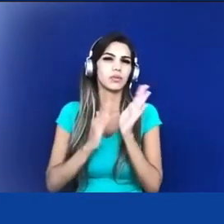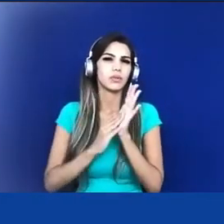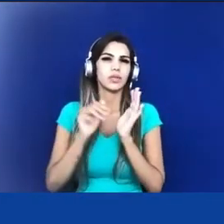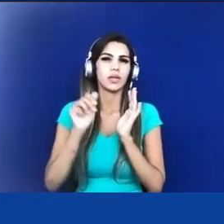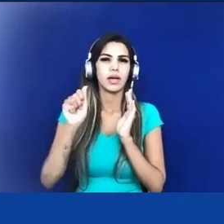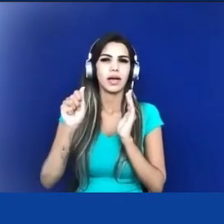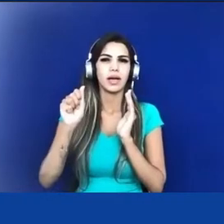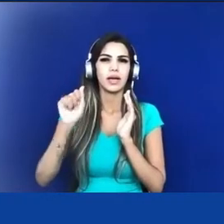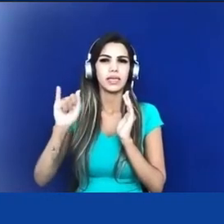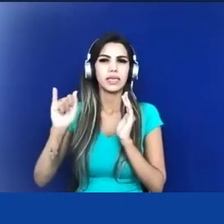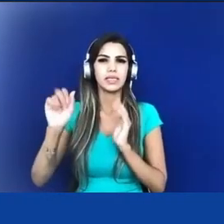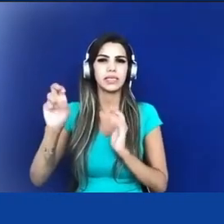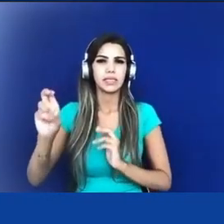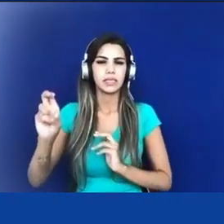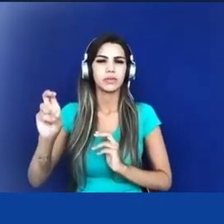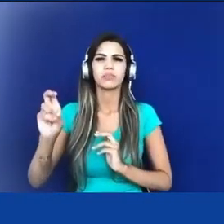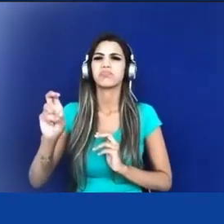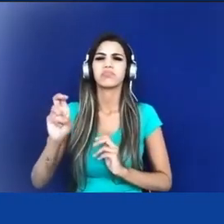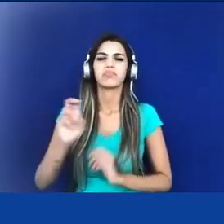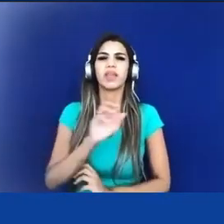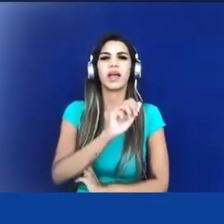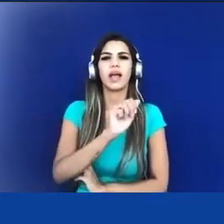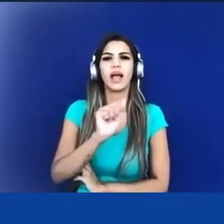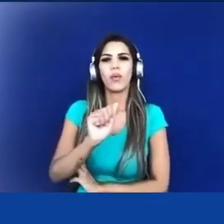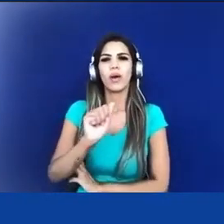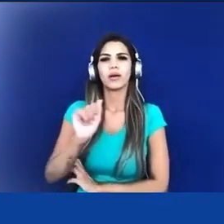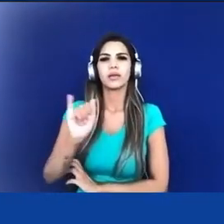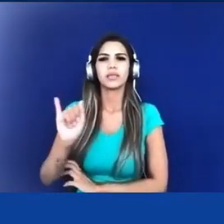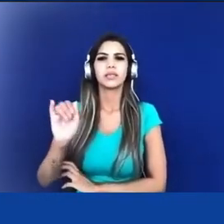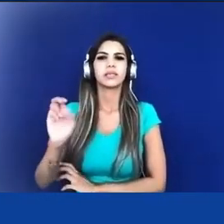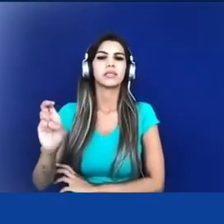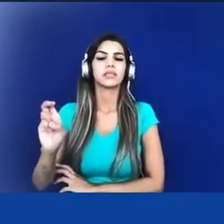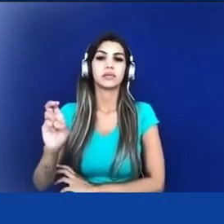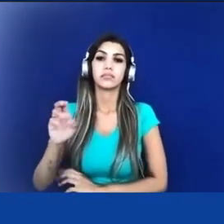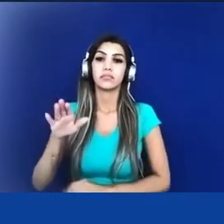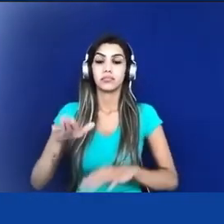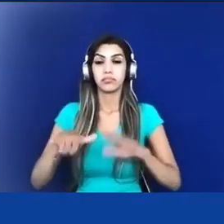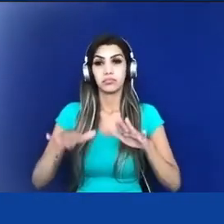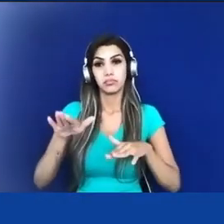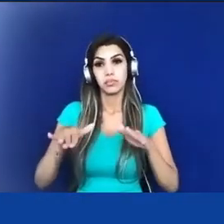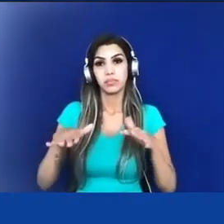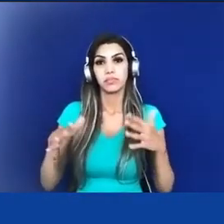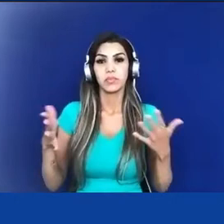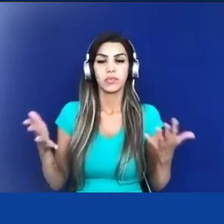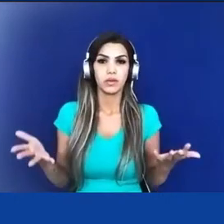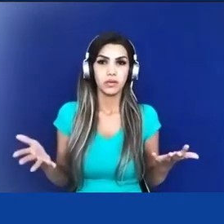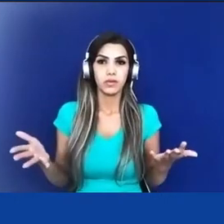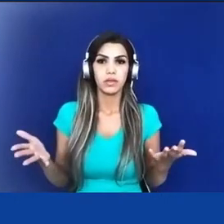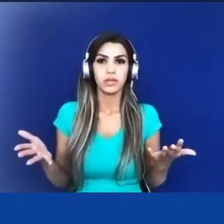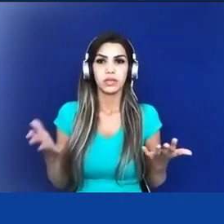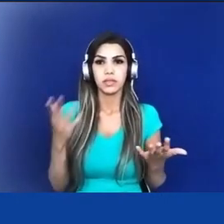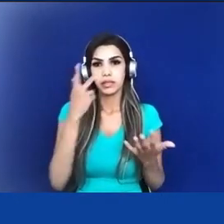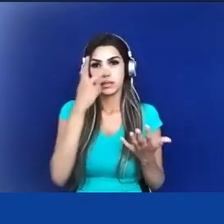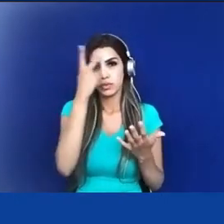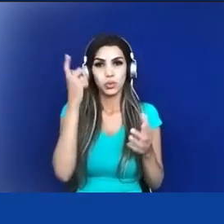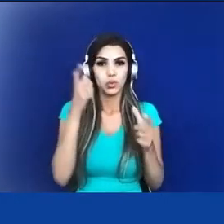O AI-5, assim, talvez as pessoas que nos ouçam, boa parte,